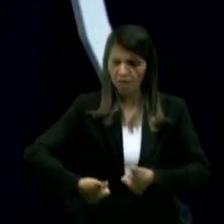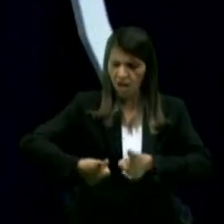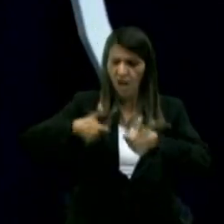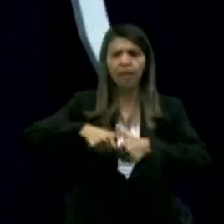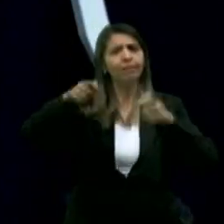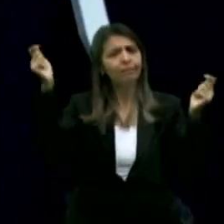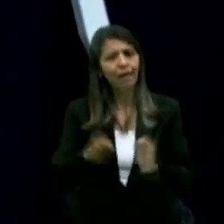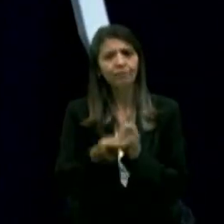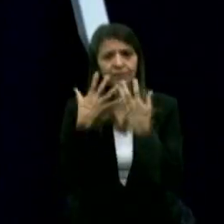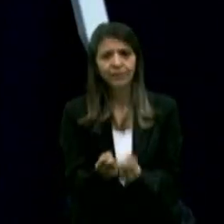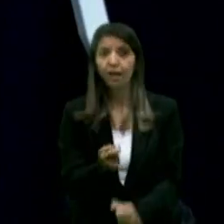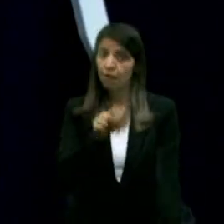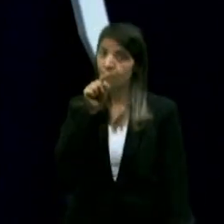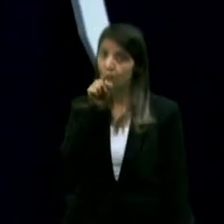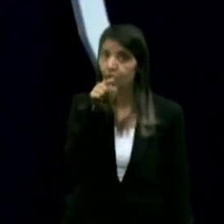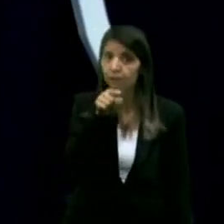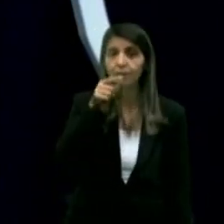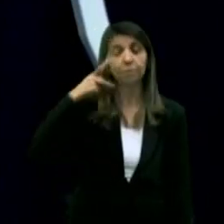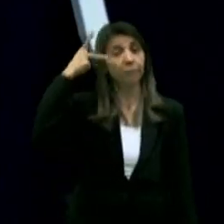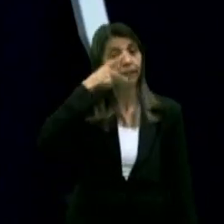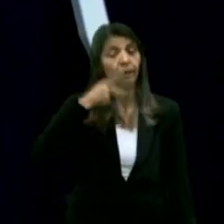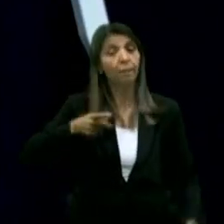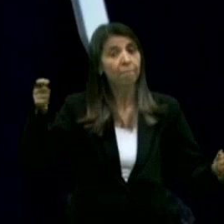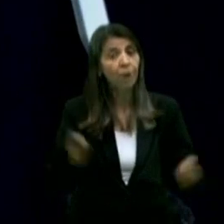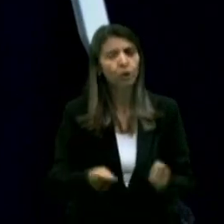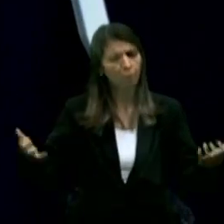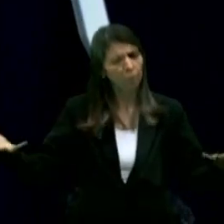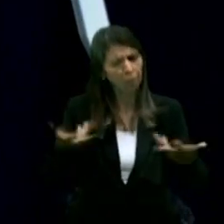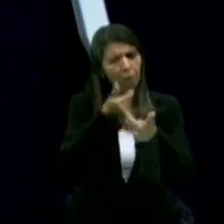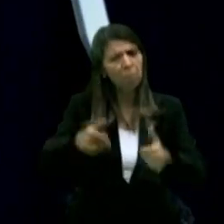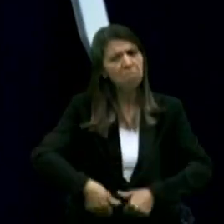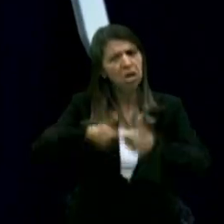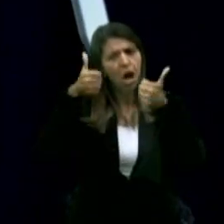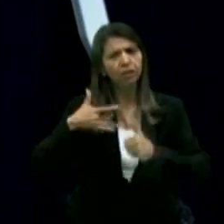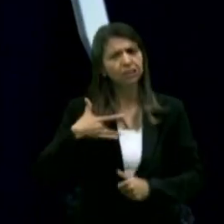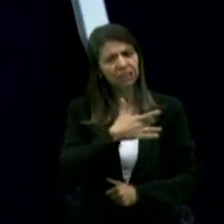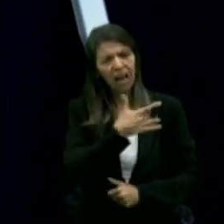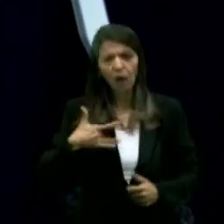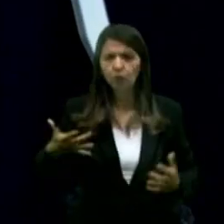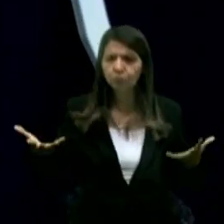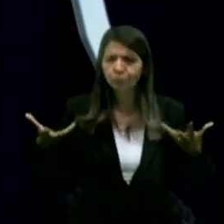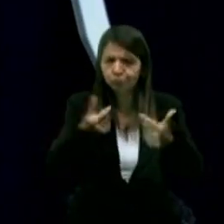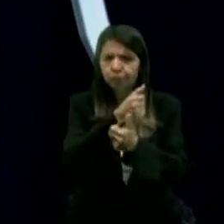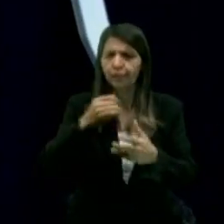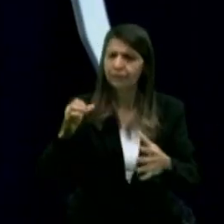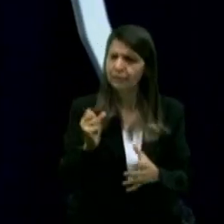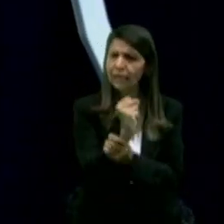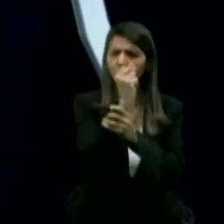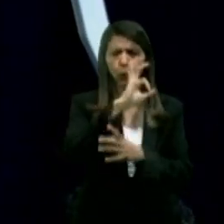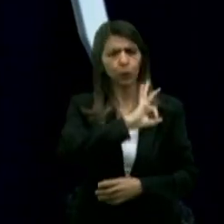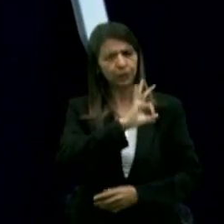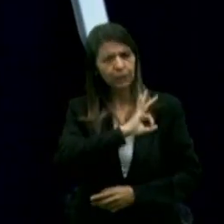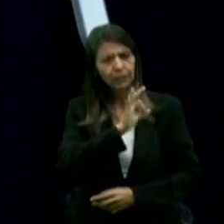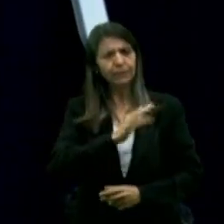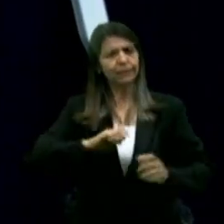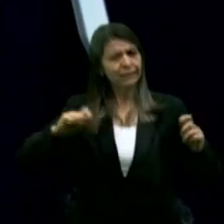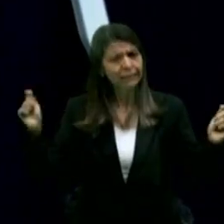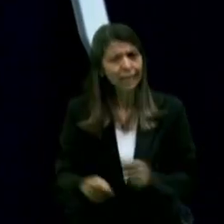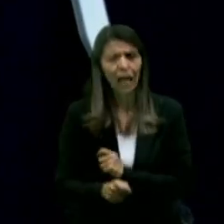vamos fazer com que você, paraibano, possa ter qualidade de vida melhor, possa ter saúde e excelência, segurança, possa ter